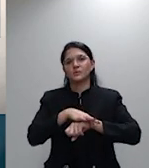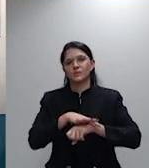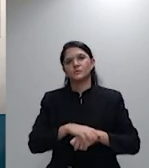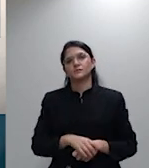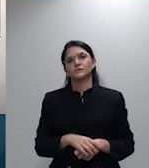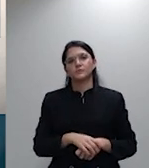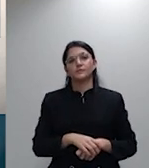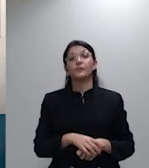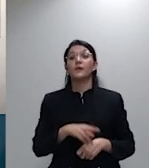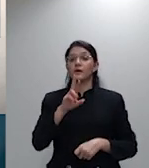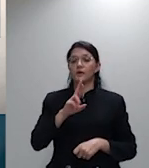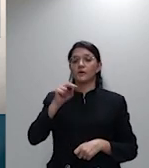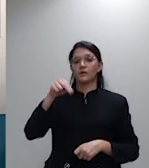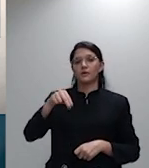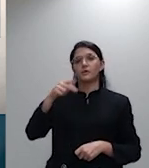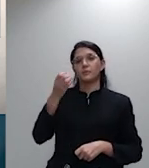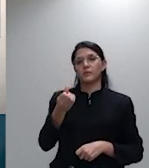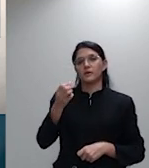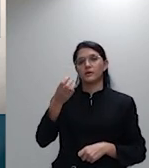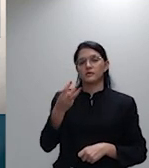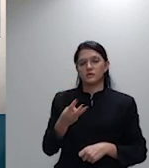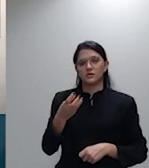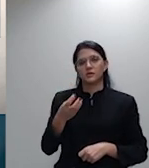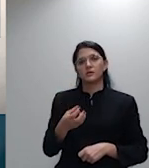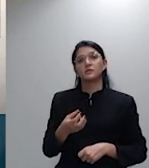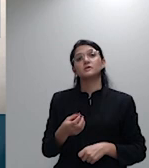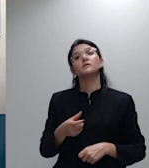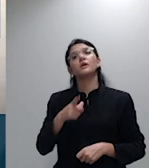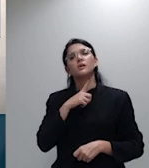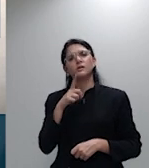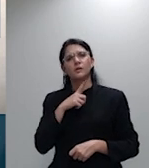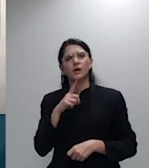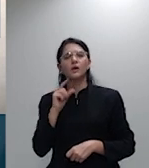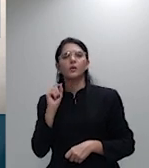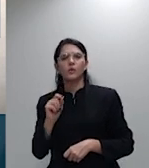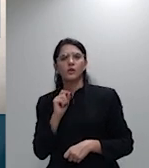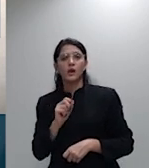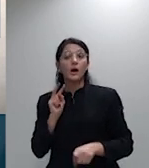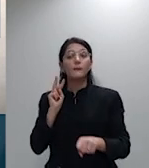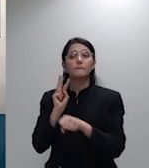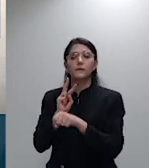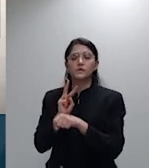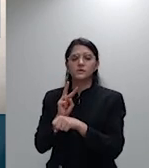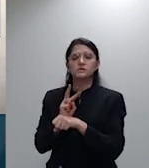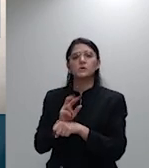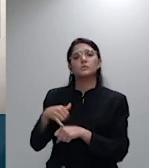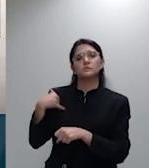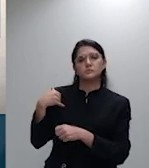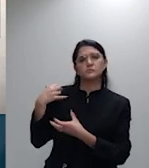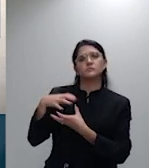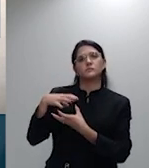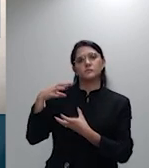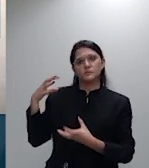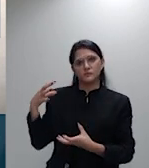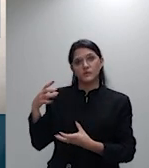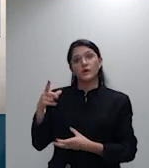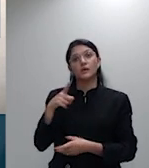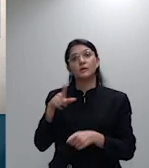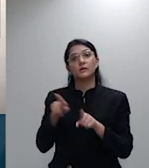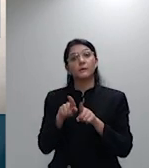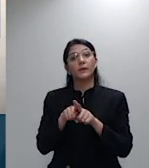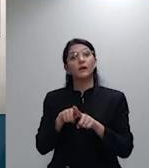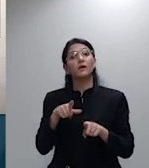contribuiu para a proteção dos idosos na medida que estatuiu um equilíbrio entre o conjunto dos